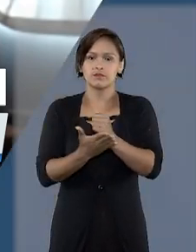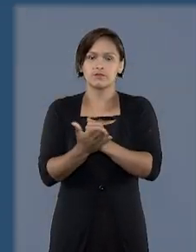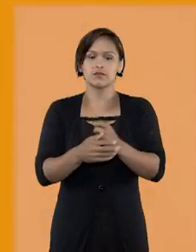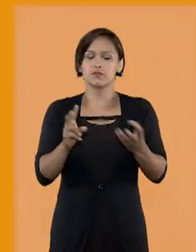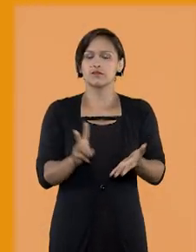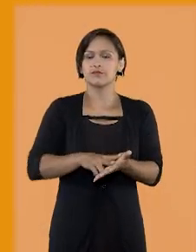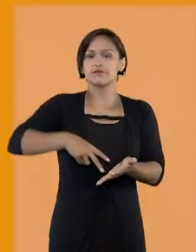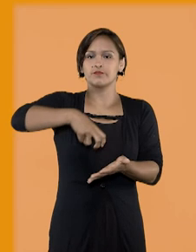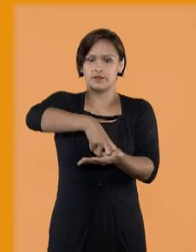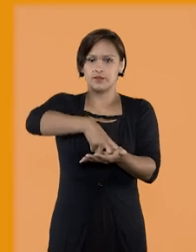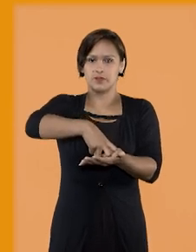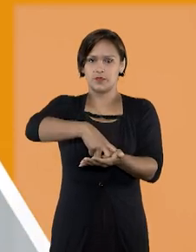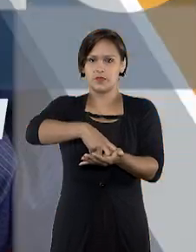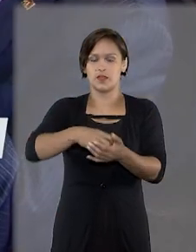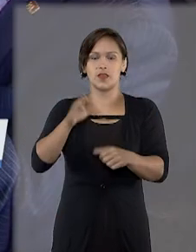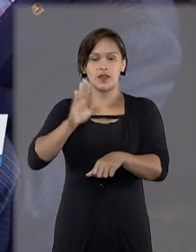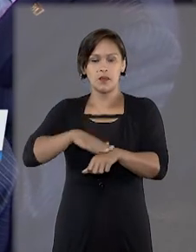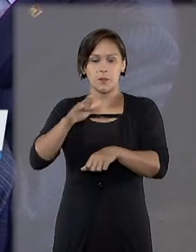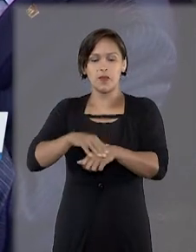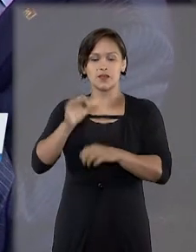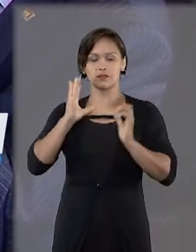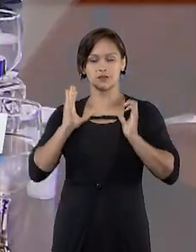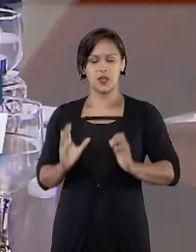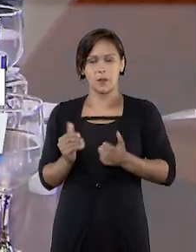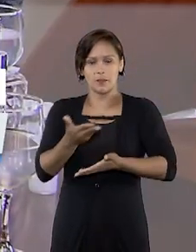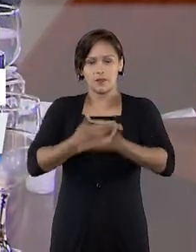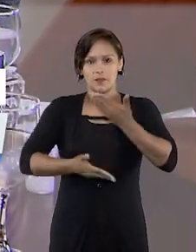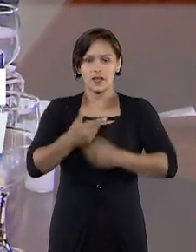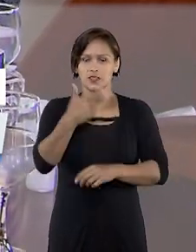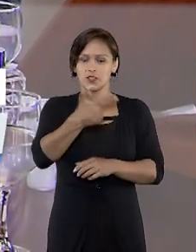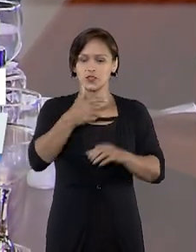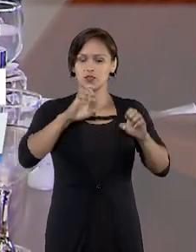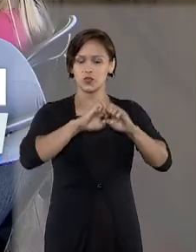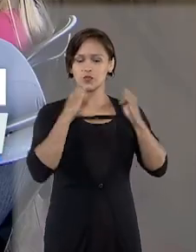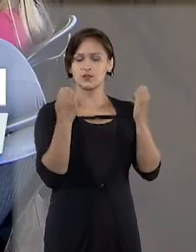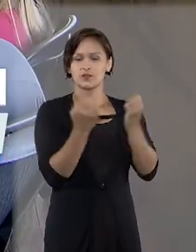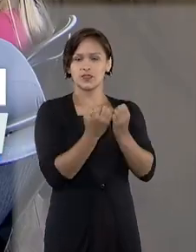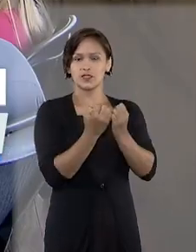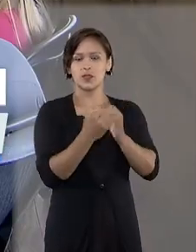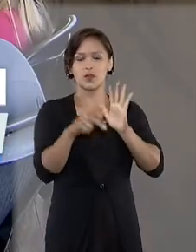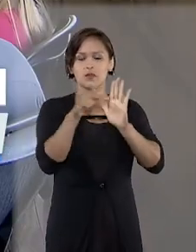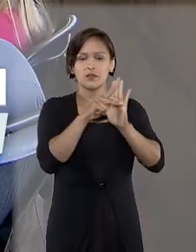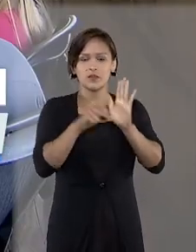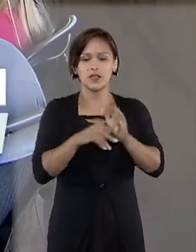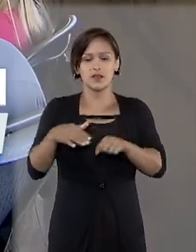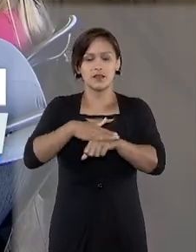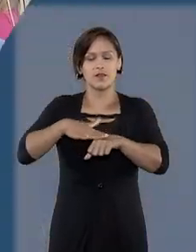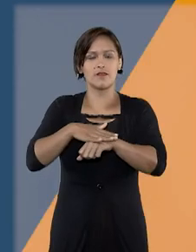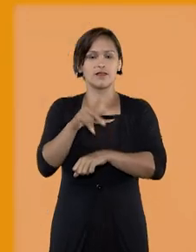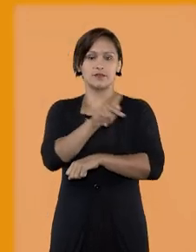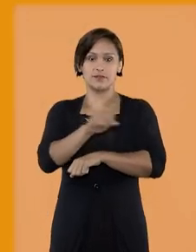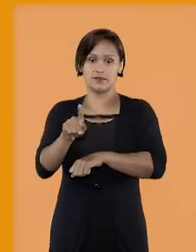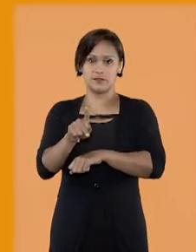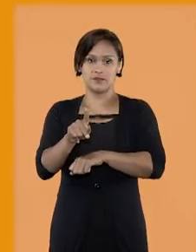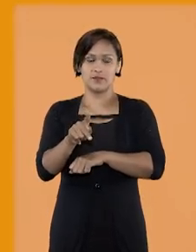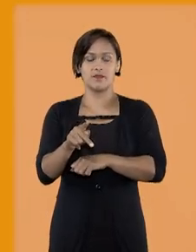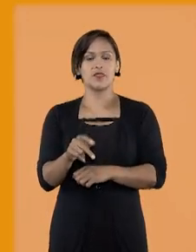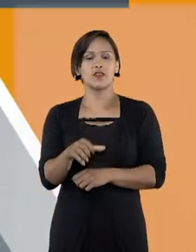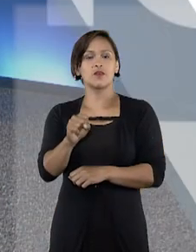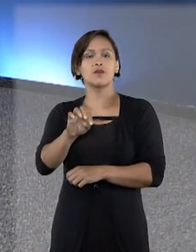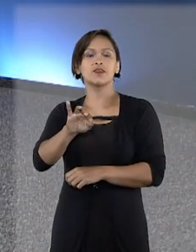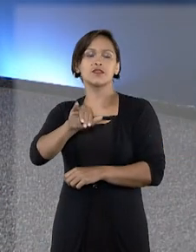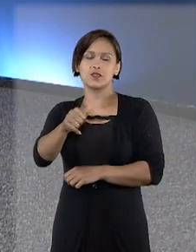para a condenação. E mais, cidadãos participam da segunda edição do projeto Fale com o Presidente. O